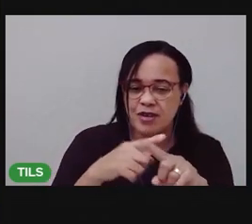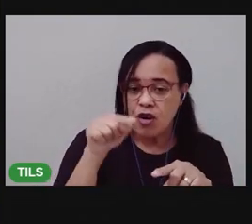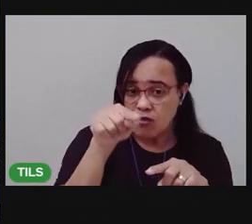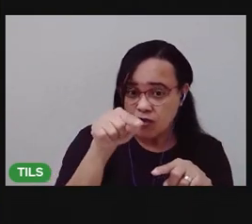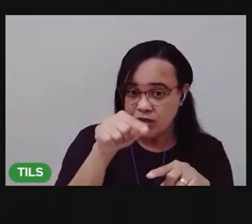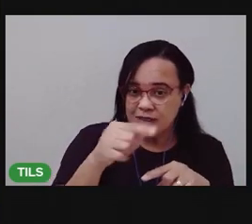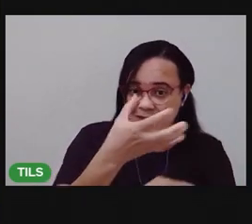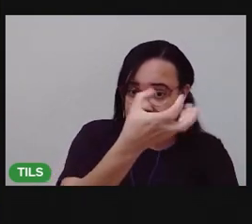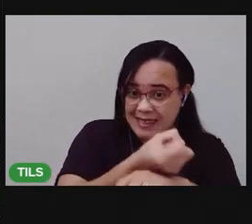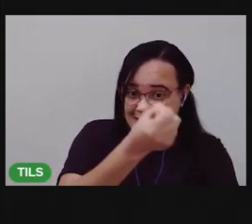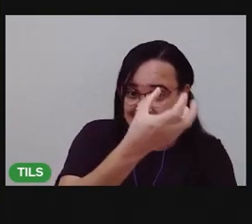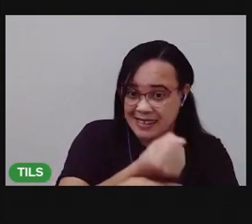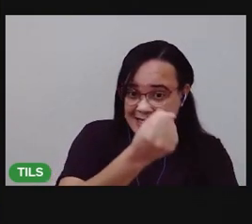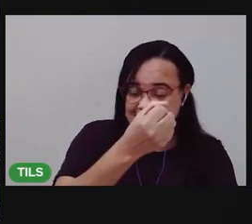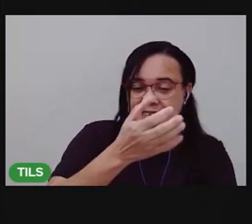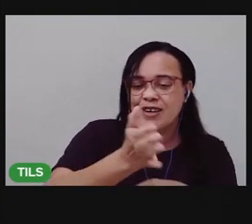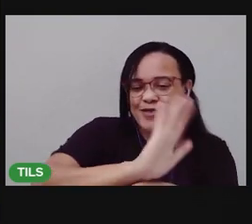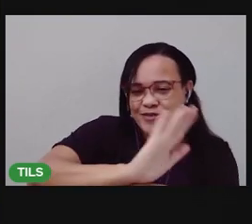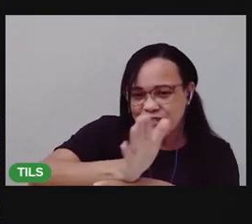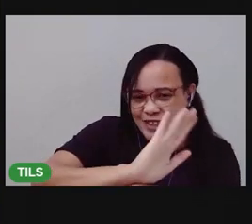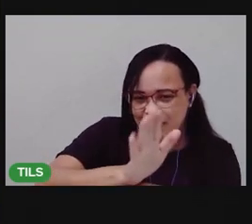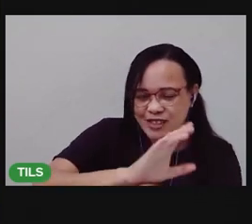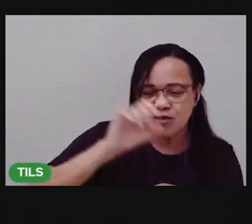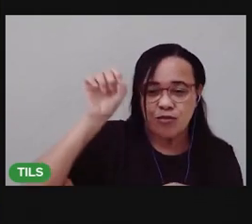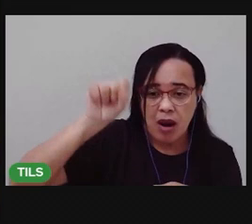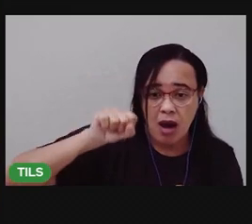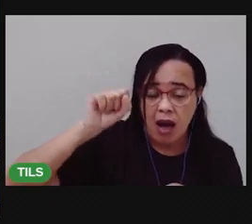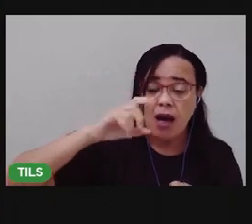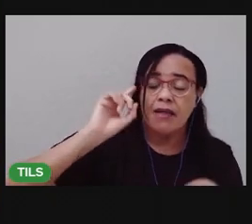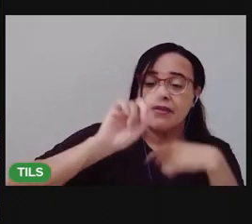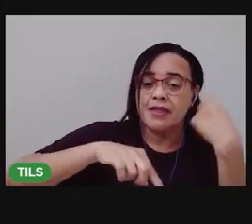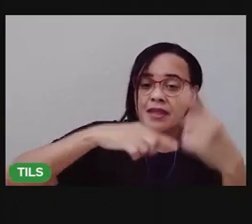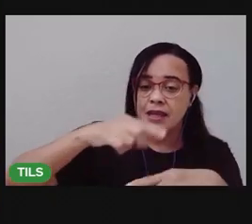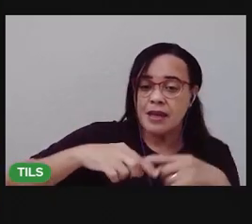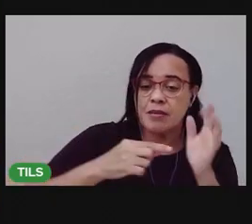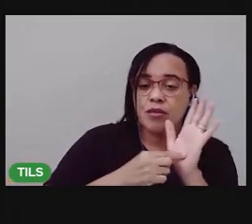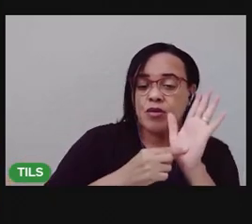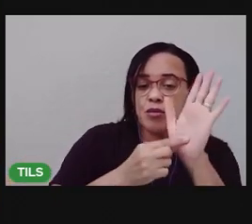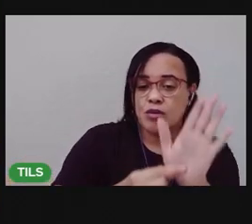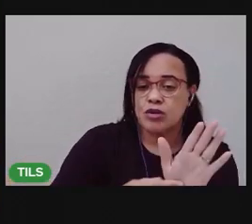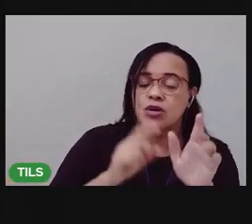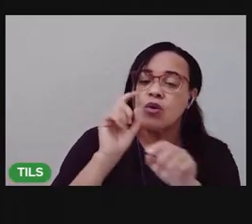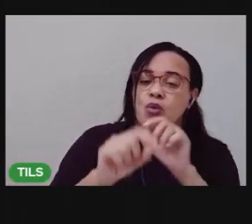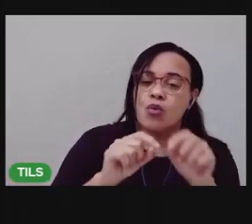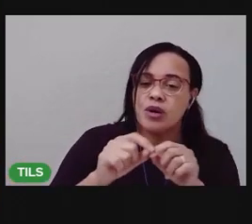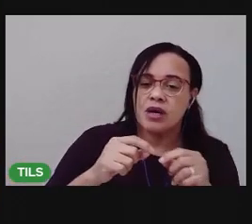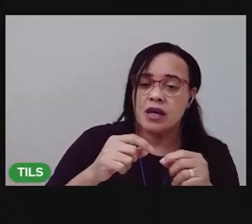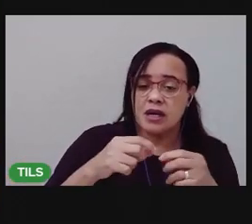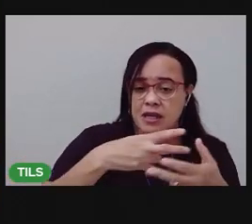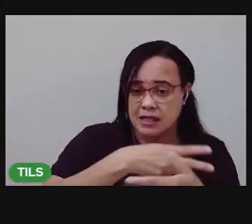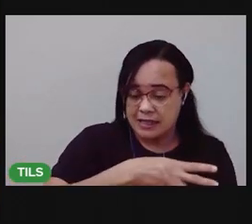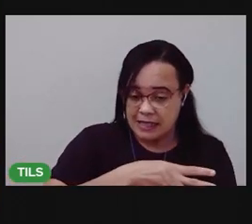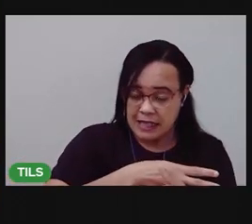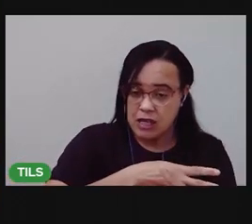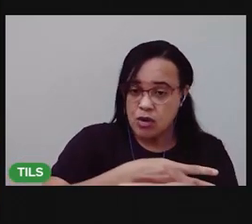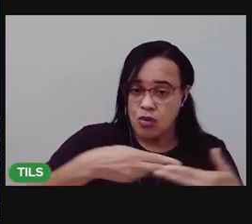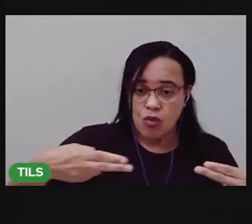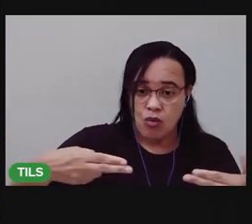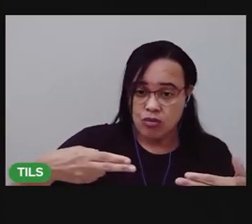com os familiares, com os professores dessa escola, contando por que as crianças não podem trabalhar. E também